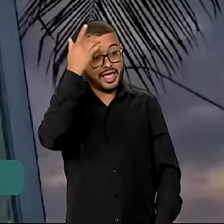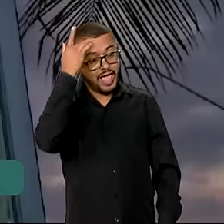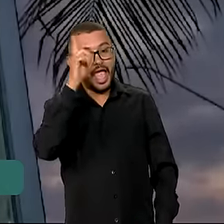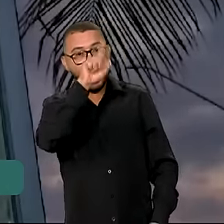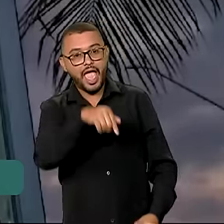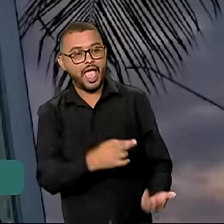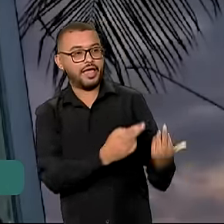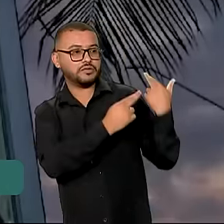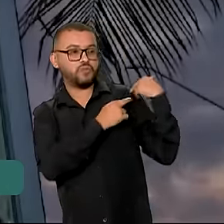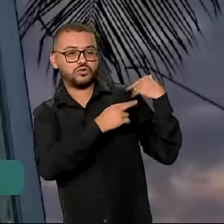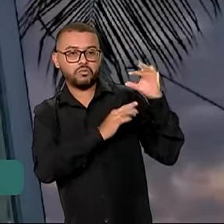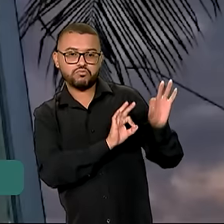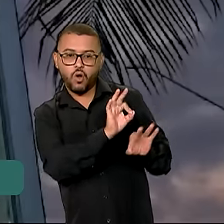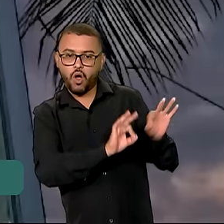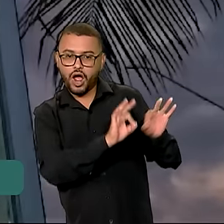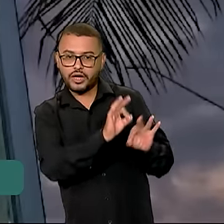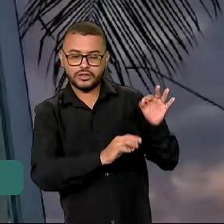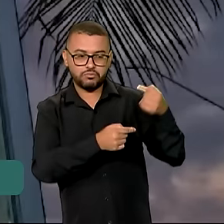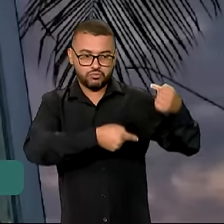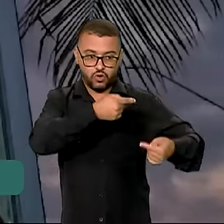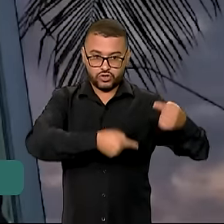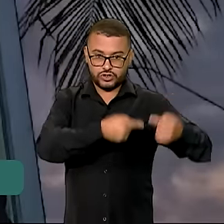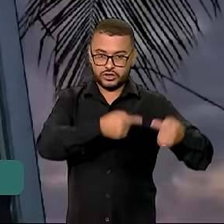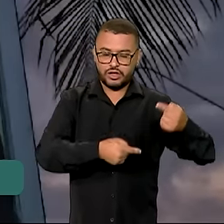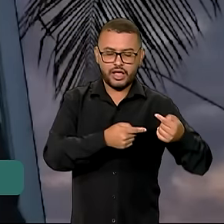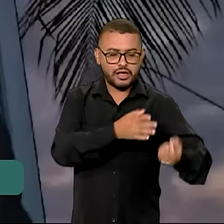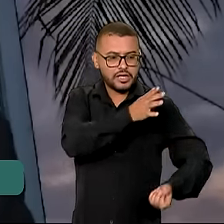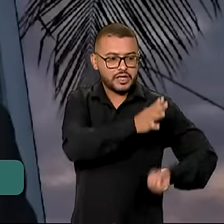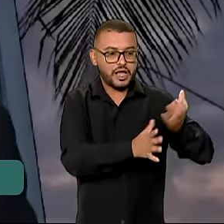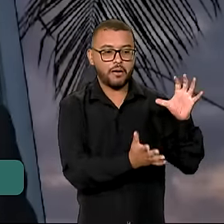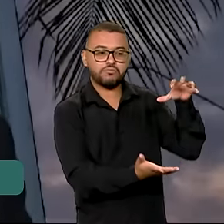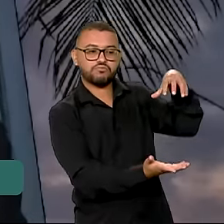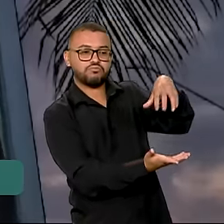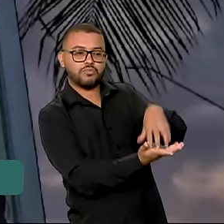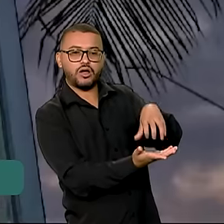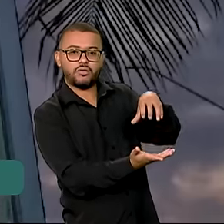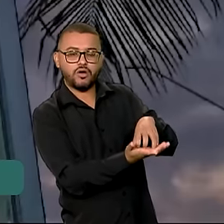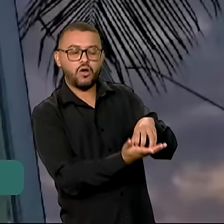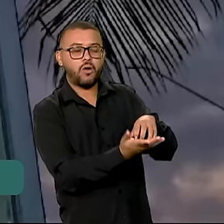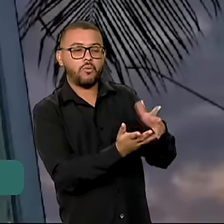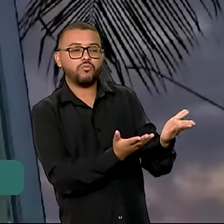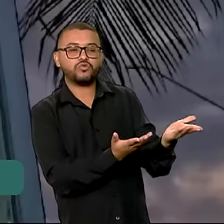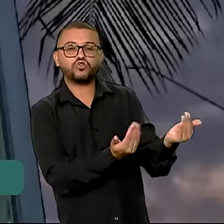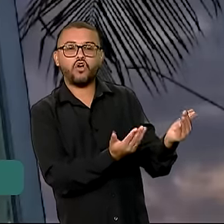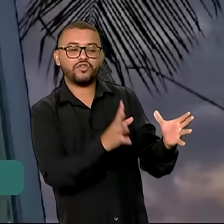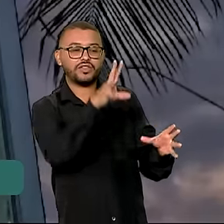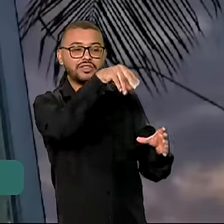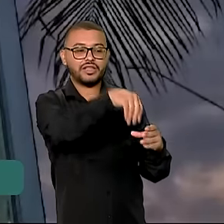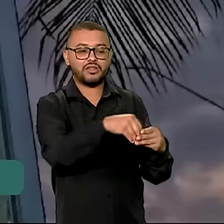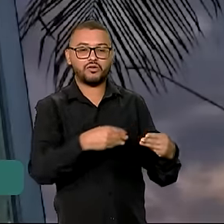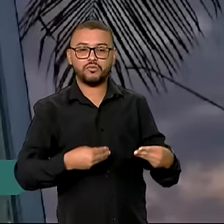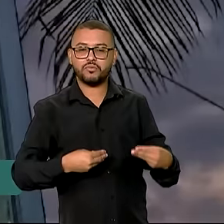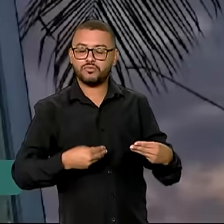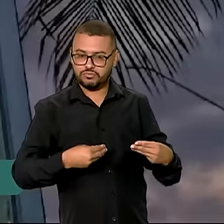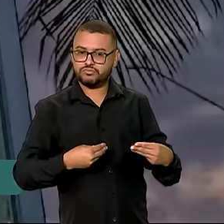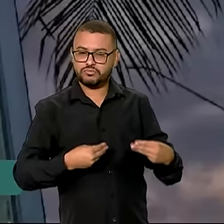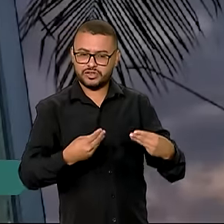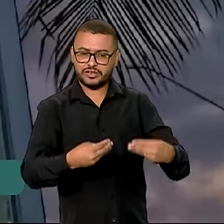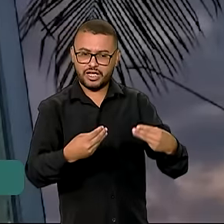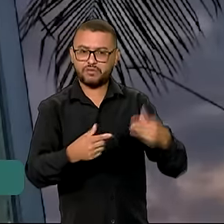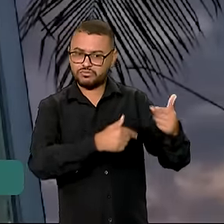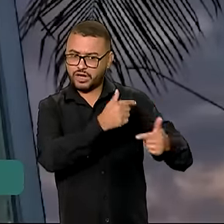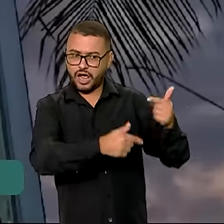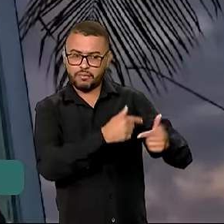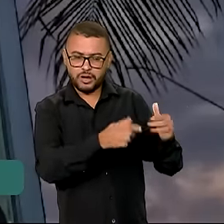comande, que dirija essa política. A criação do Departamento de Políticas para a Juventude dentro do Ministério do Trabalho, a